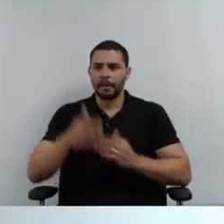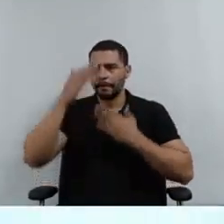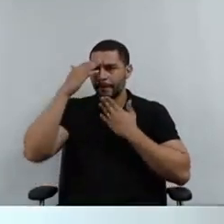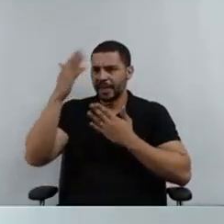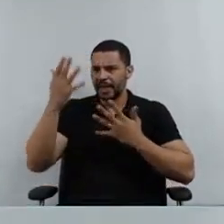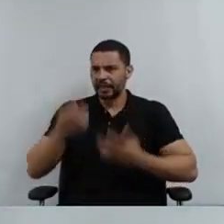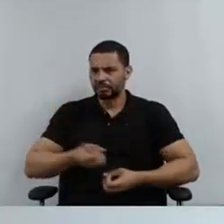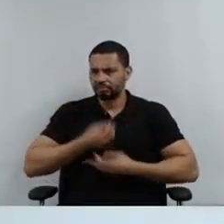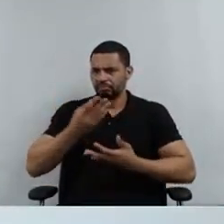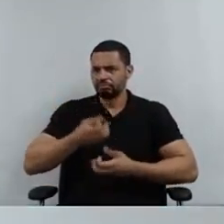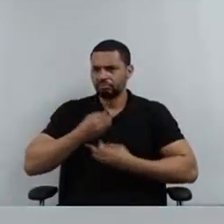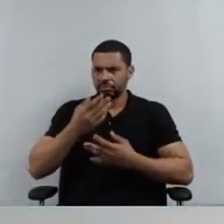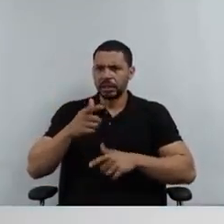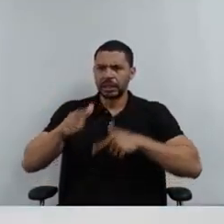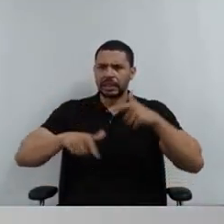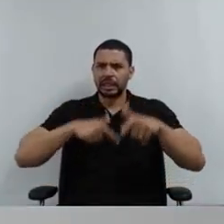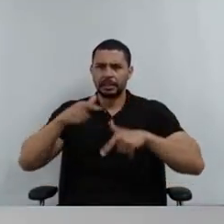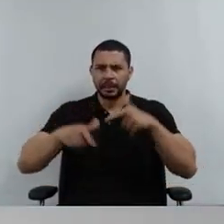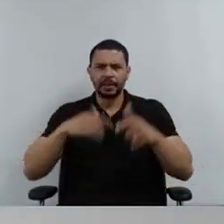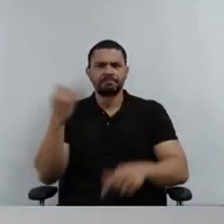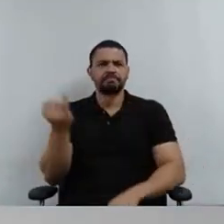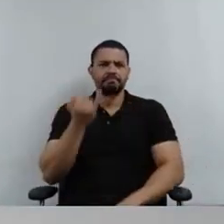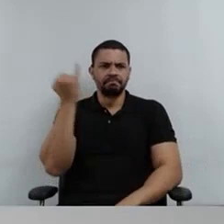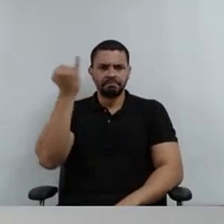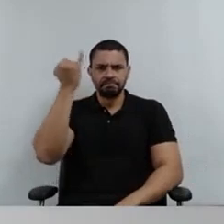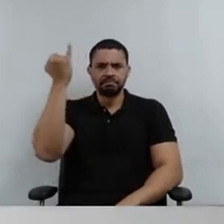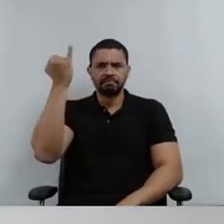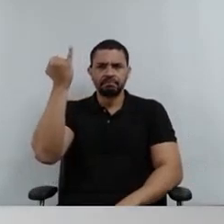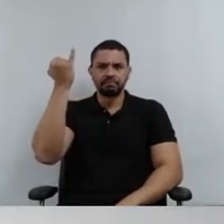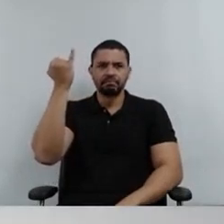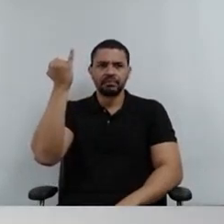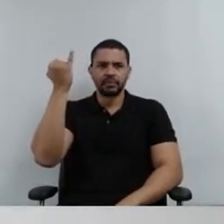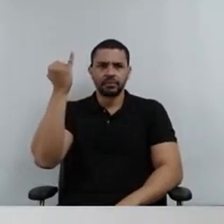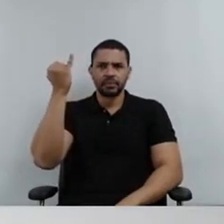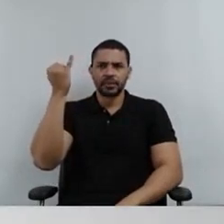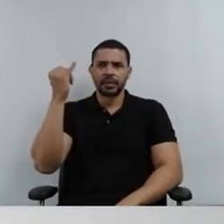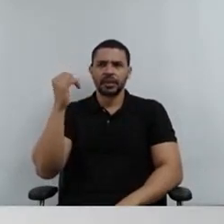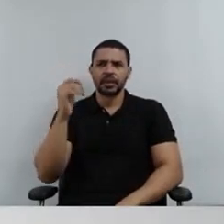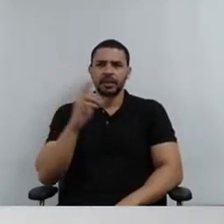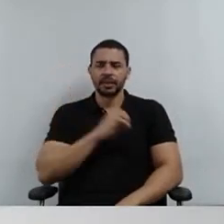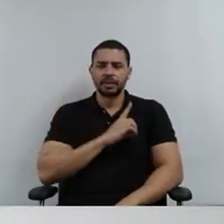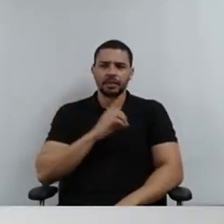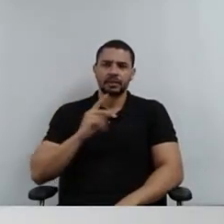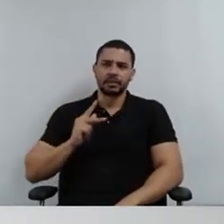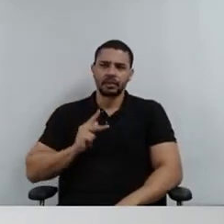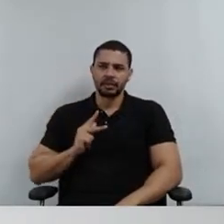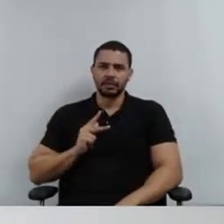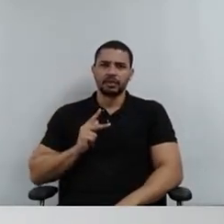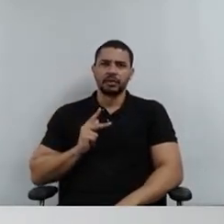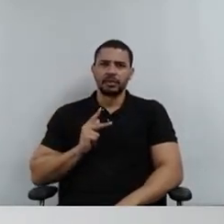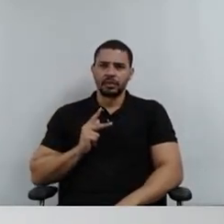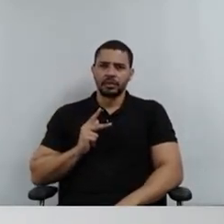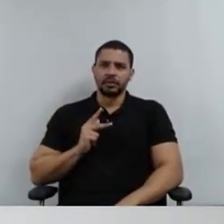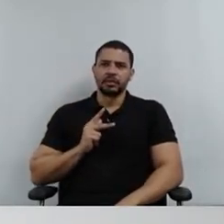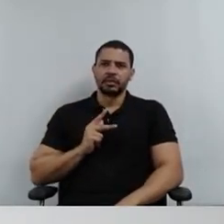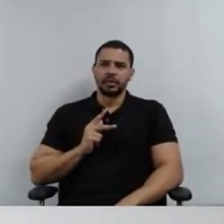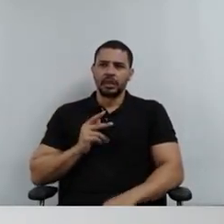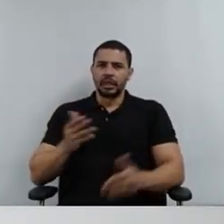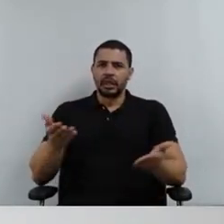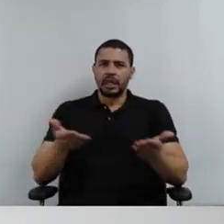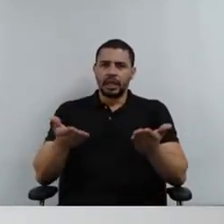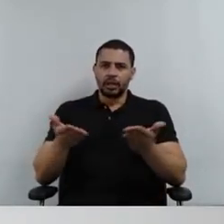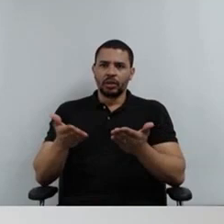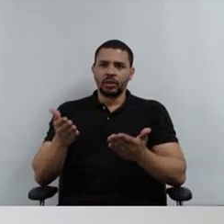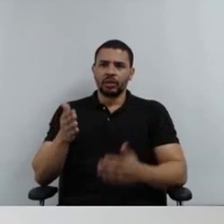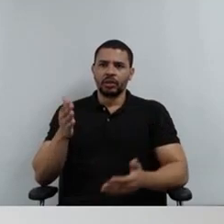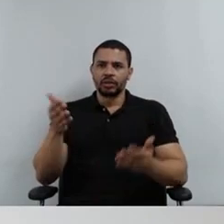importante num tema demasiadamente sensível aqui e importante para a Defensoria Pública de São Paulo, mais uma vez. Quero chamar aqui agora